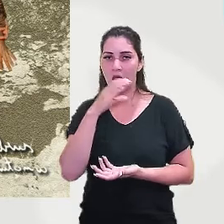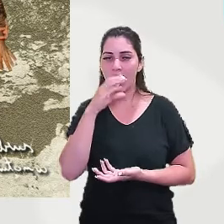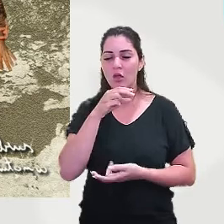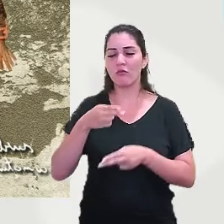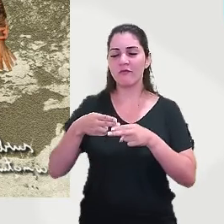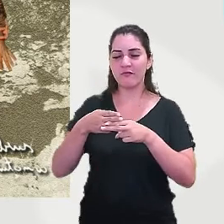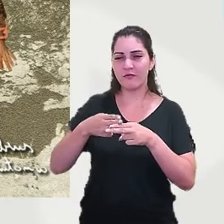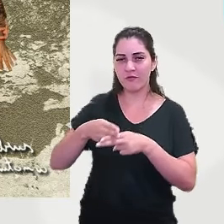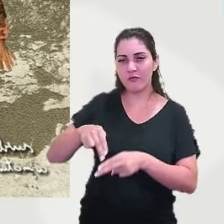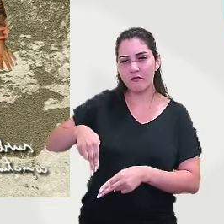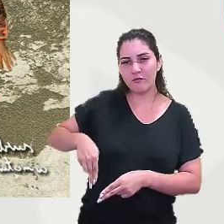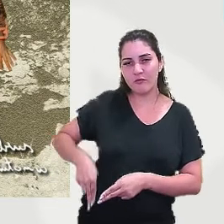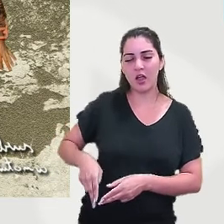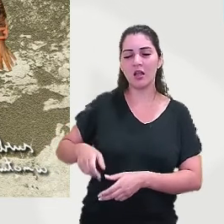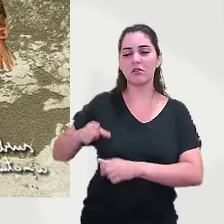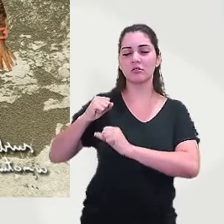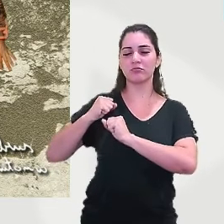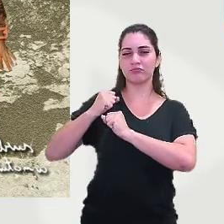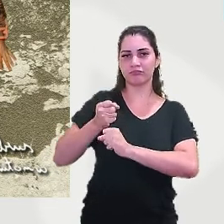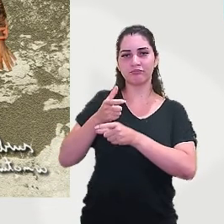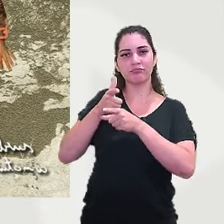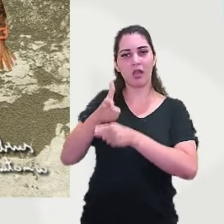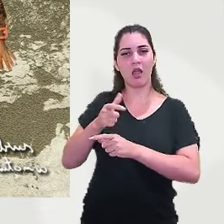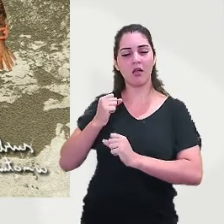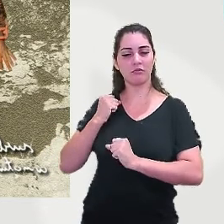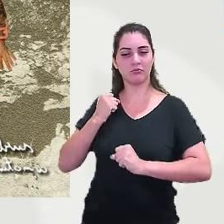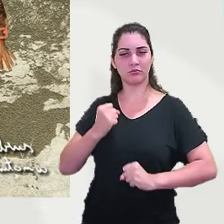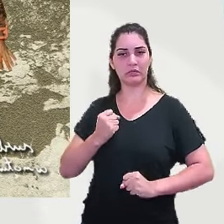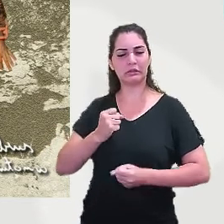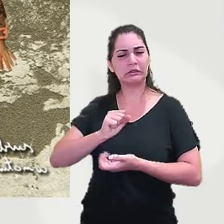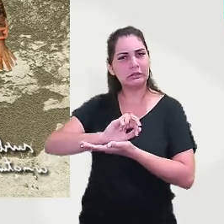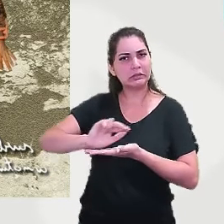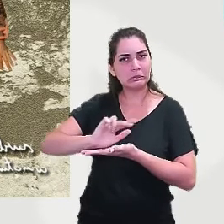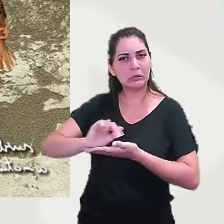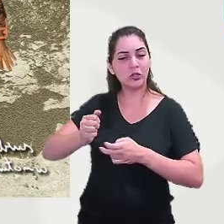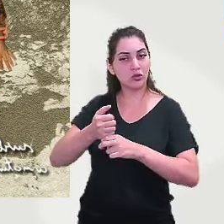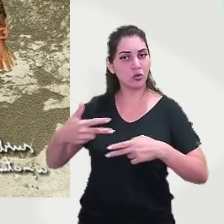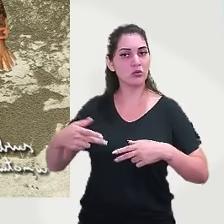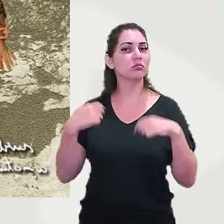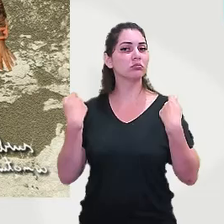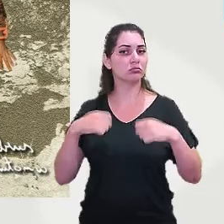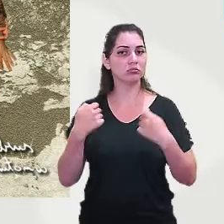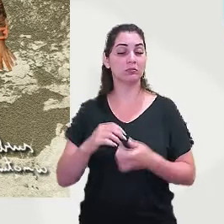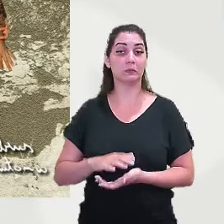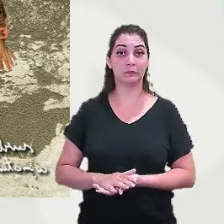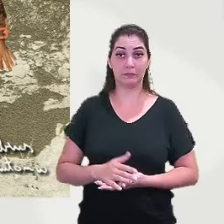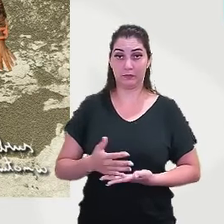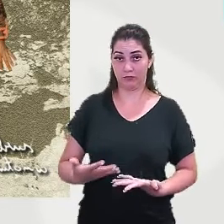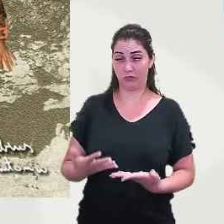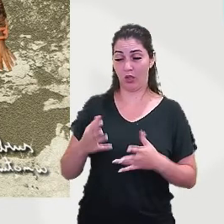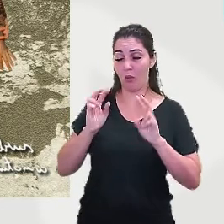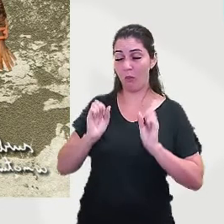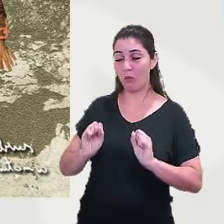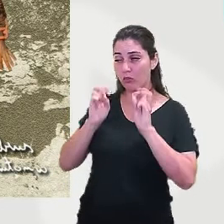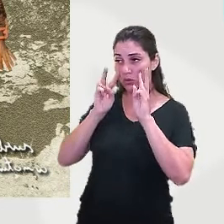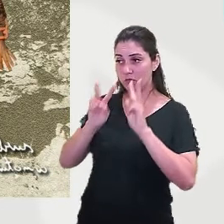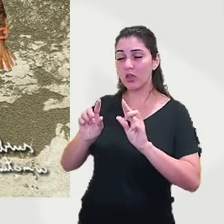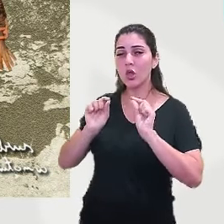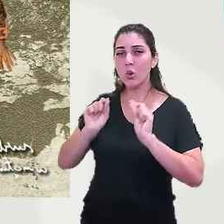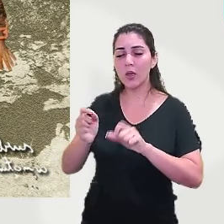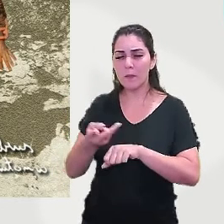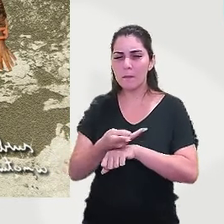peixeira, sua espingarda e demais utensílios que eles precisarem. Então, vocês podem ver, se vocês